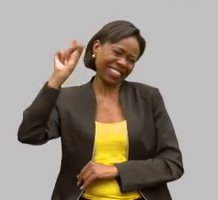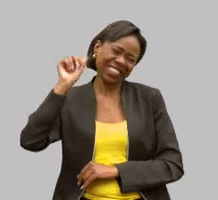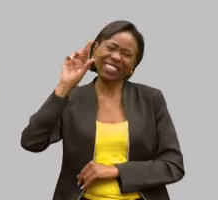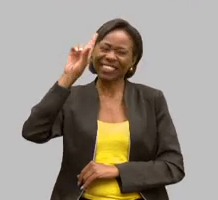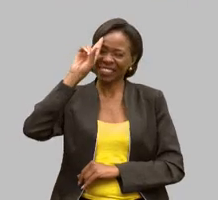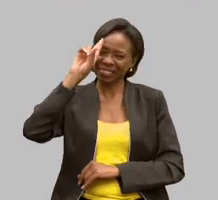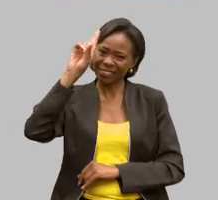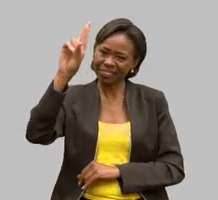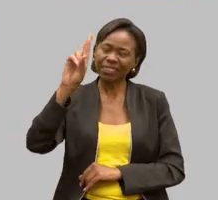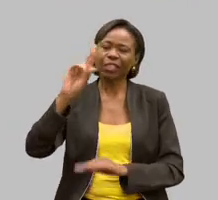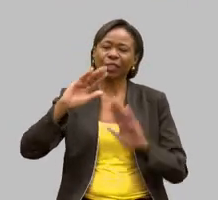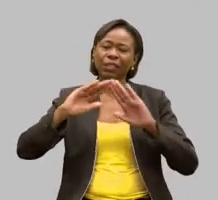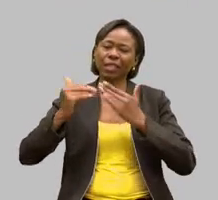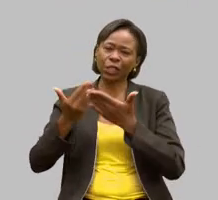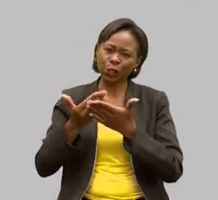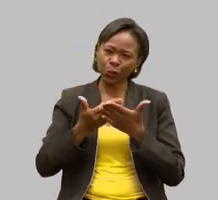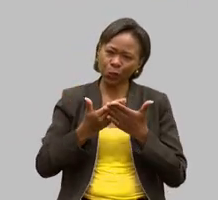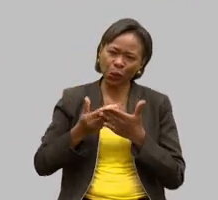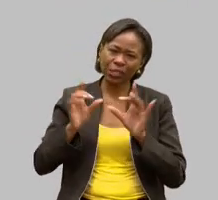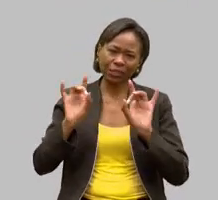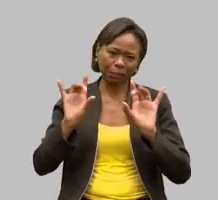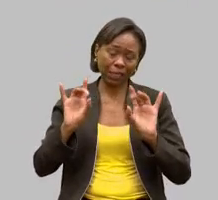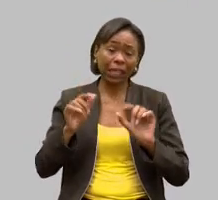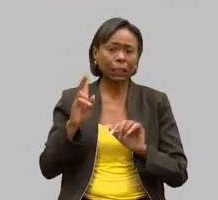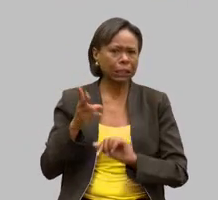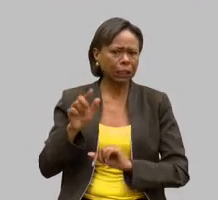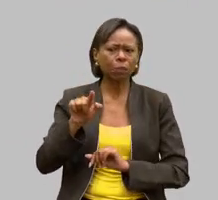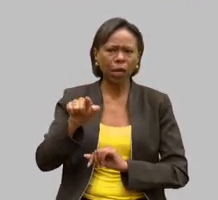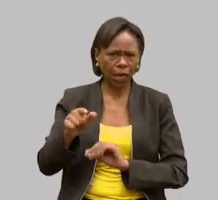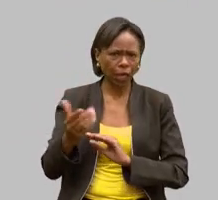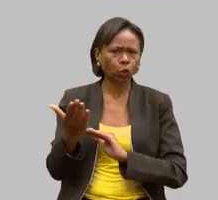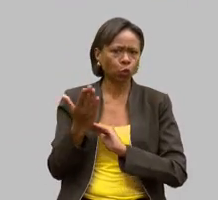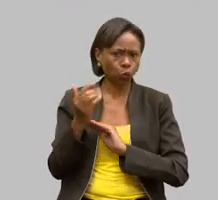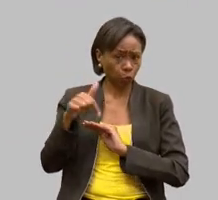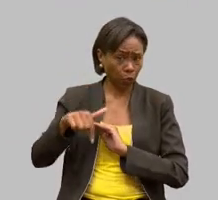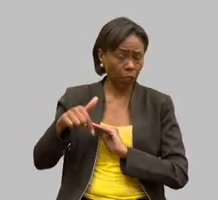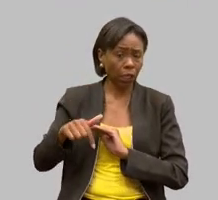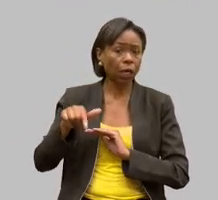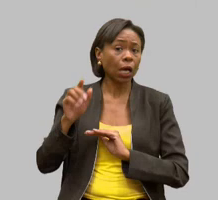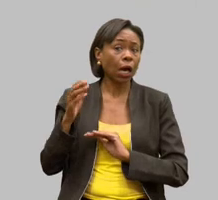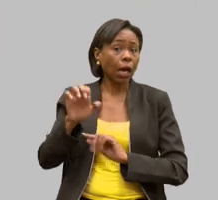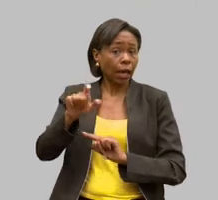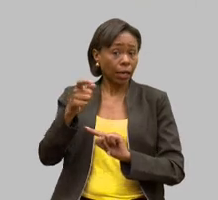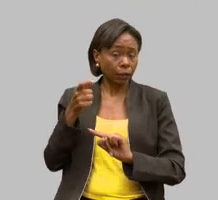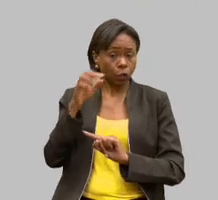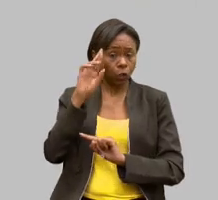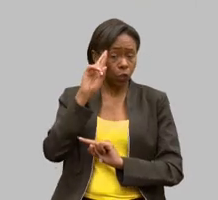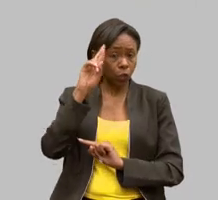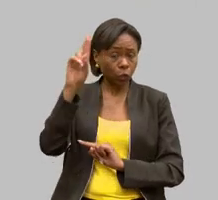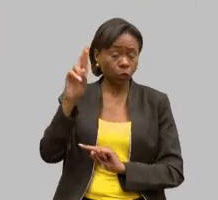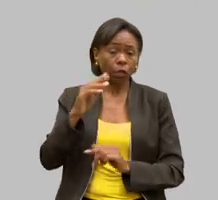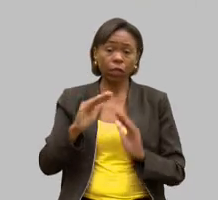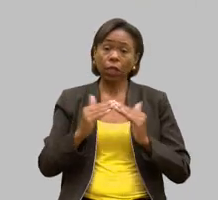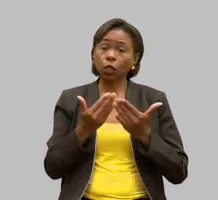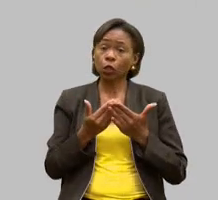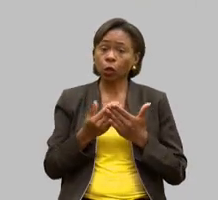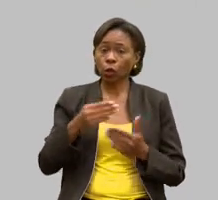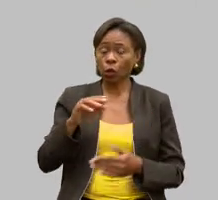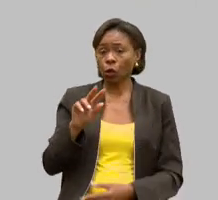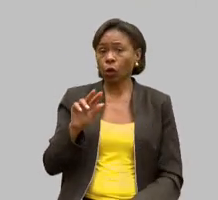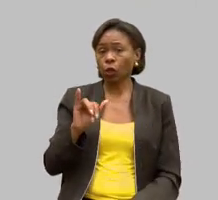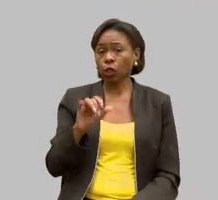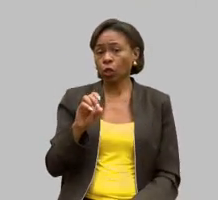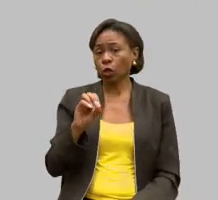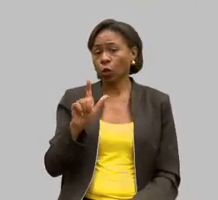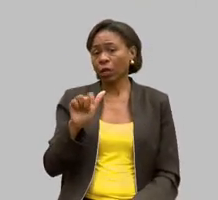ela que nos auxiliou por muito tempo aqui, ela foi diretor da Escola Especial Yolanda Martini Silva. Andréa Mendes de